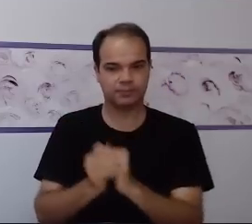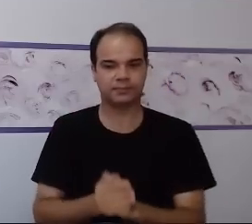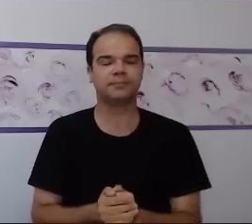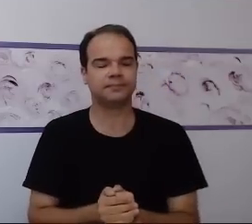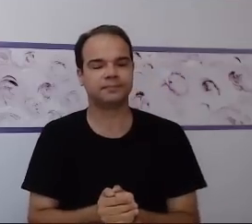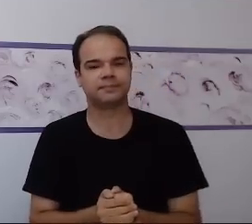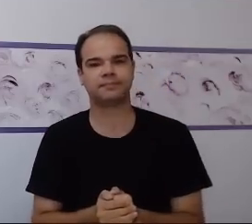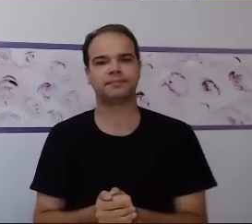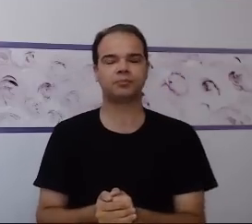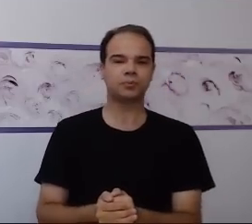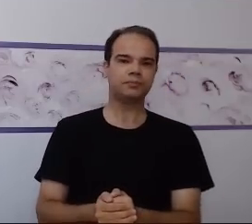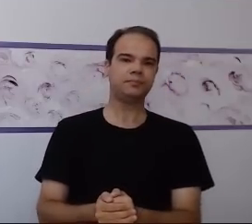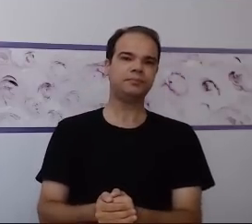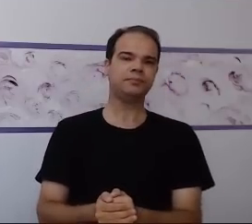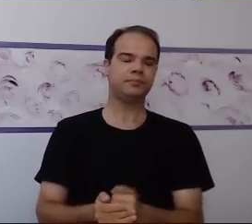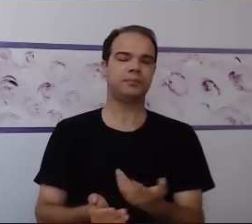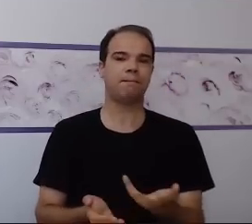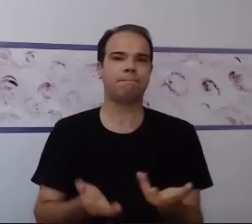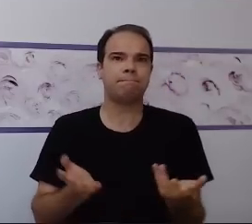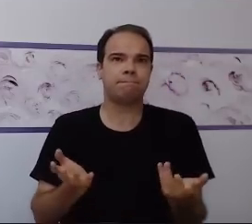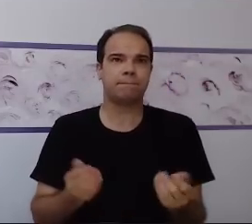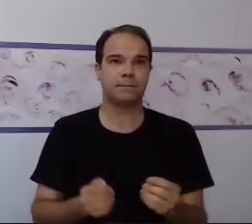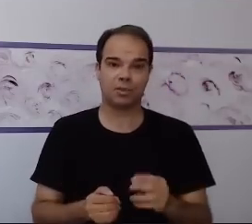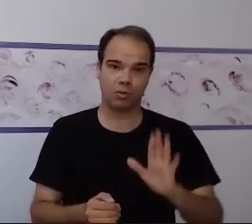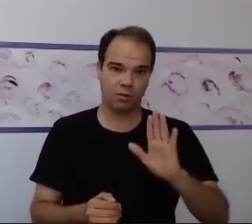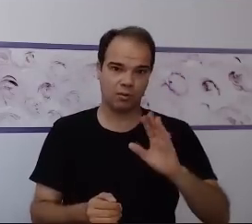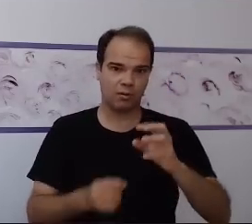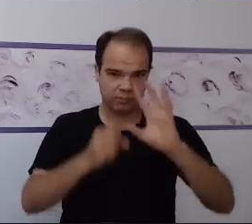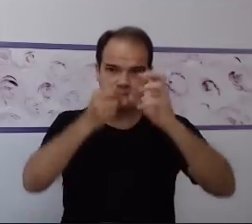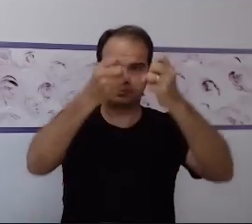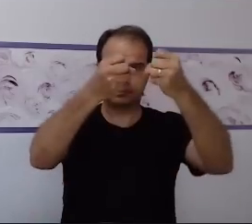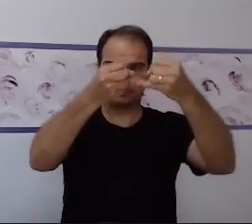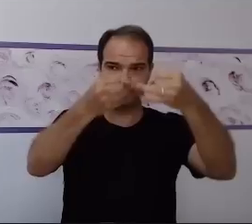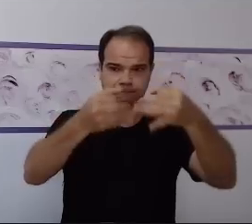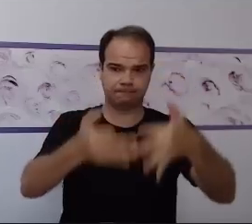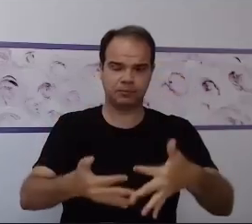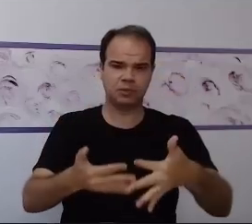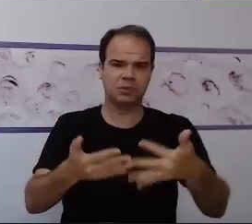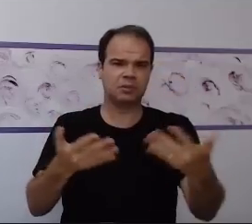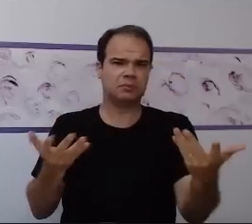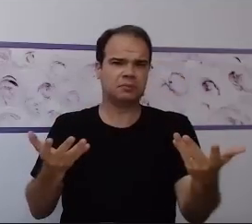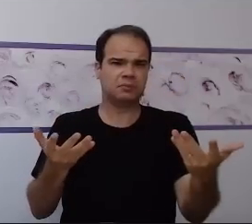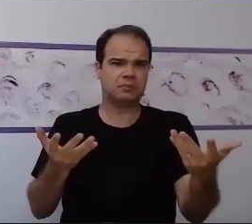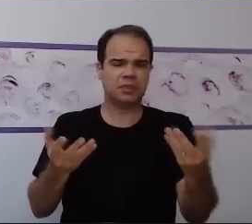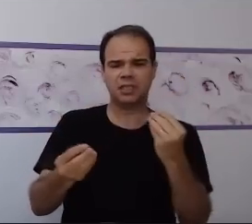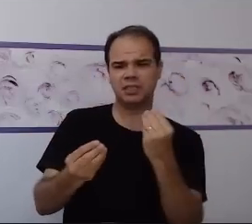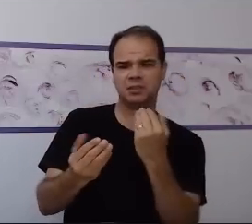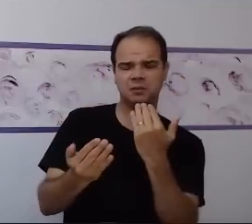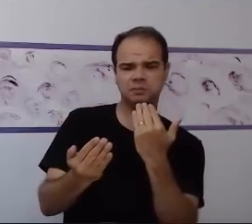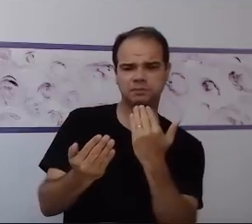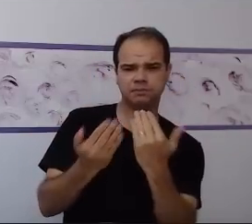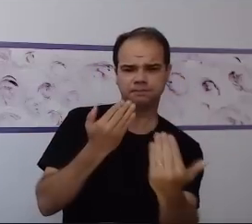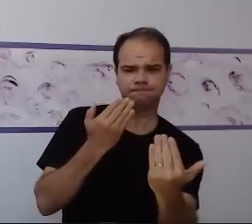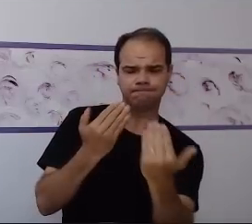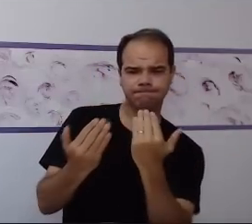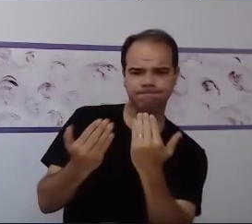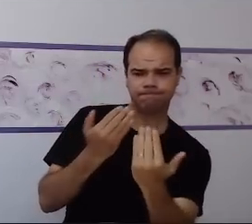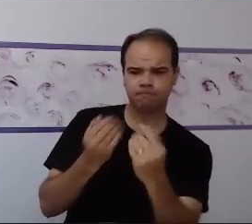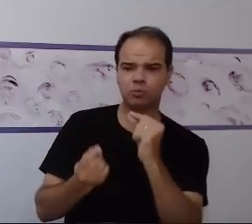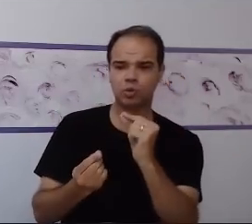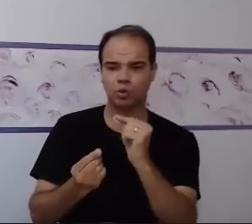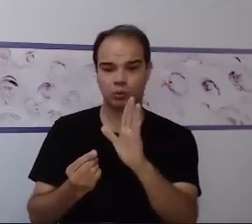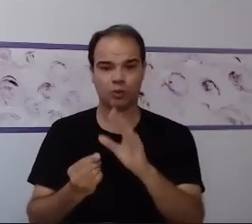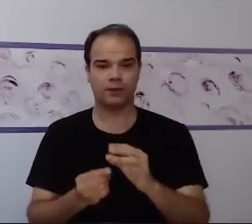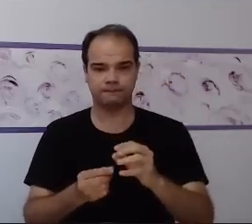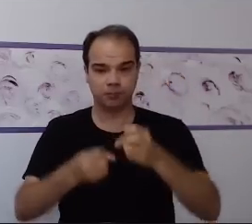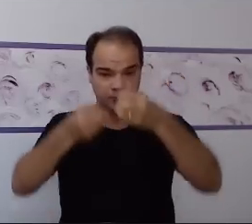me perguntou, vamos tentar esclarecer um pouquinho. O é função executiva? Função executiva é aquela